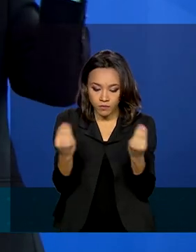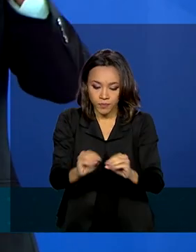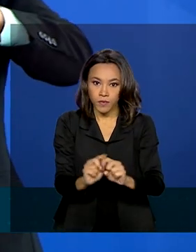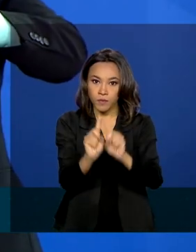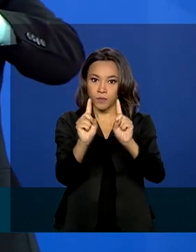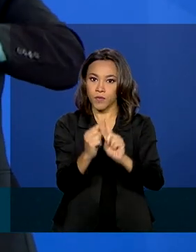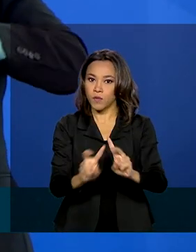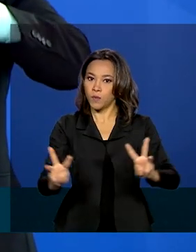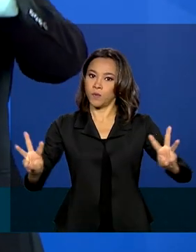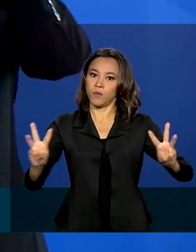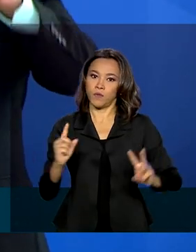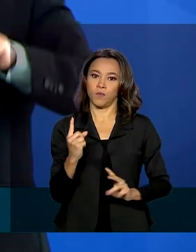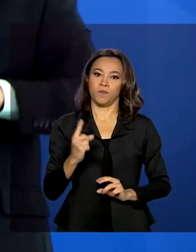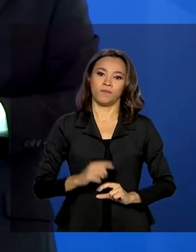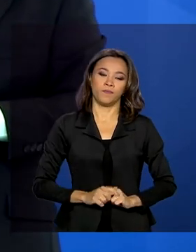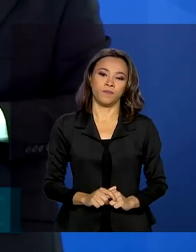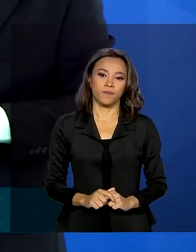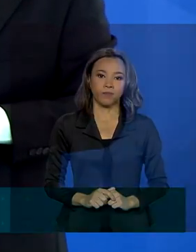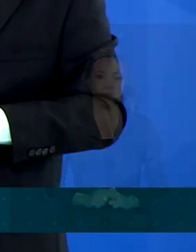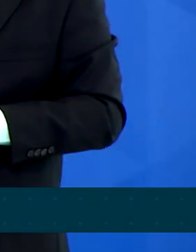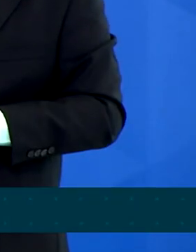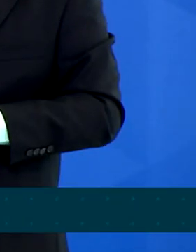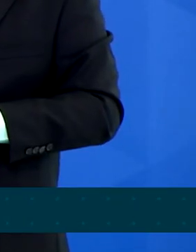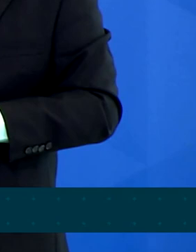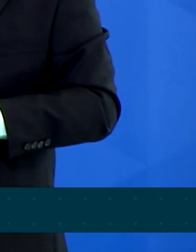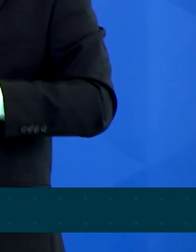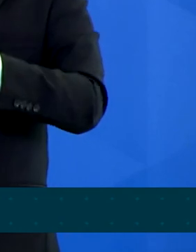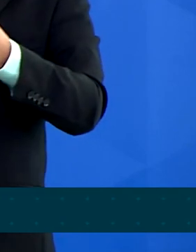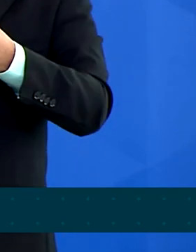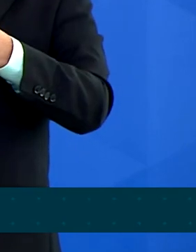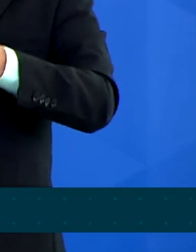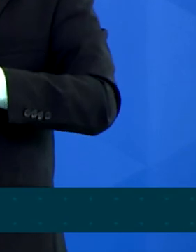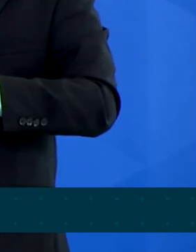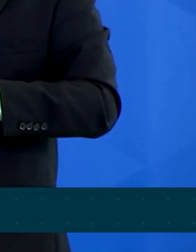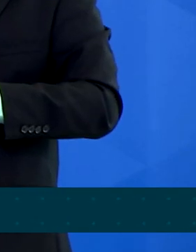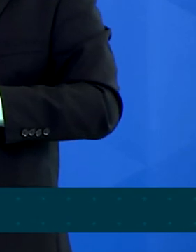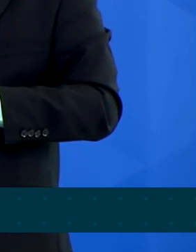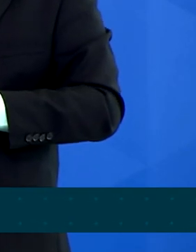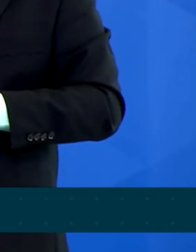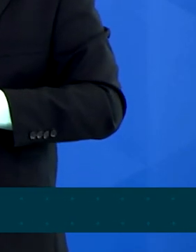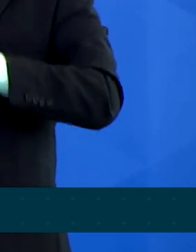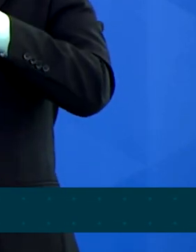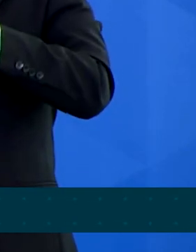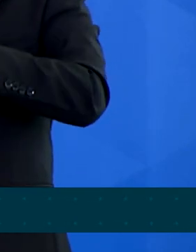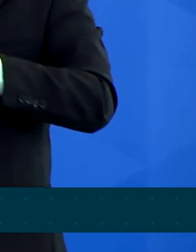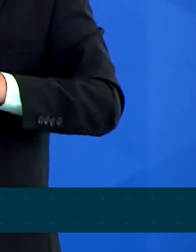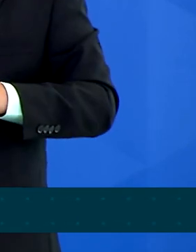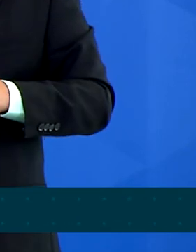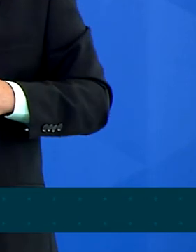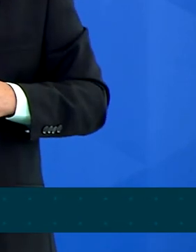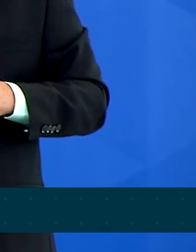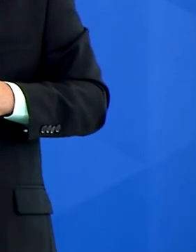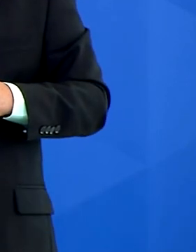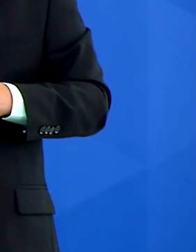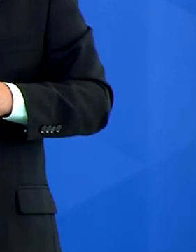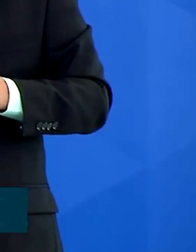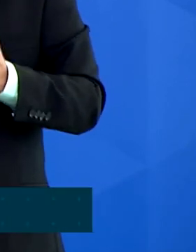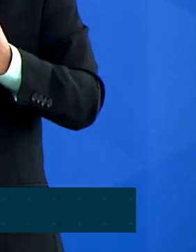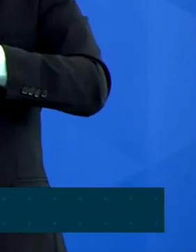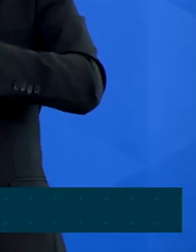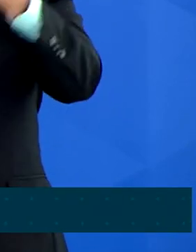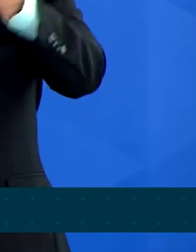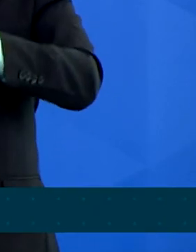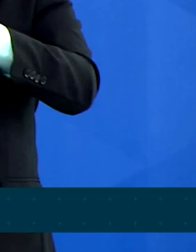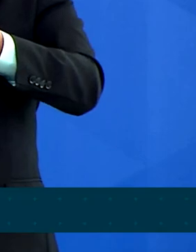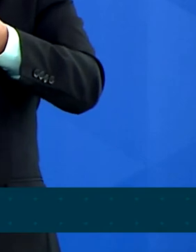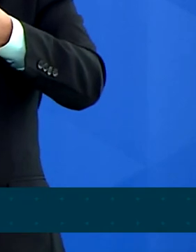100 mil usuários, 20 mil internos e 80 mil externos, 1 bilhão de documentos na sua base